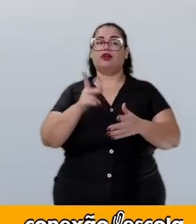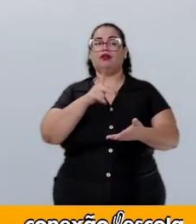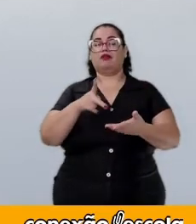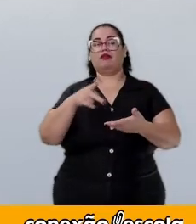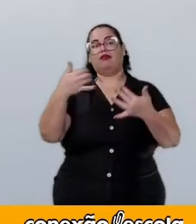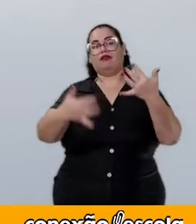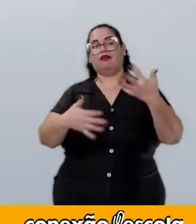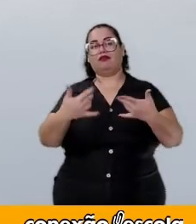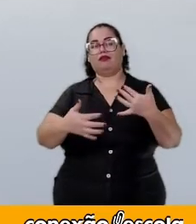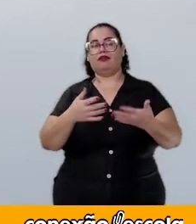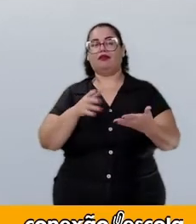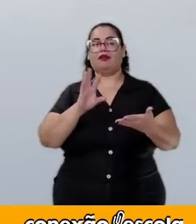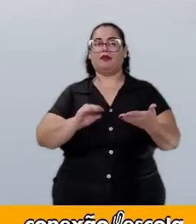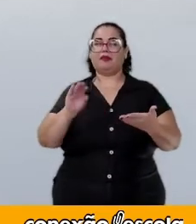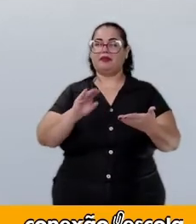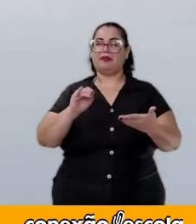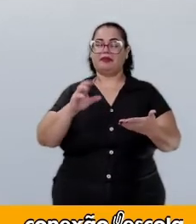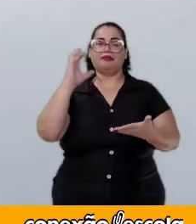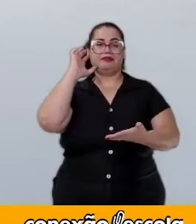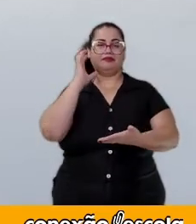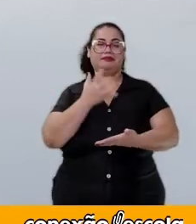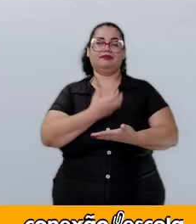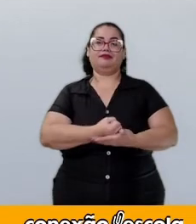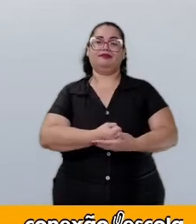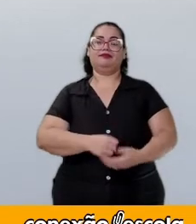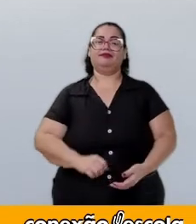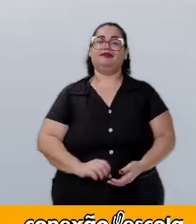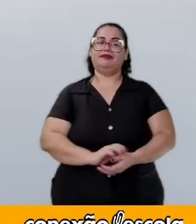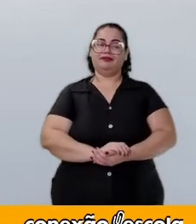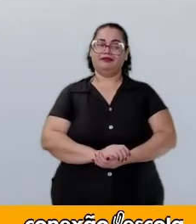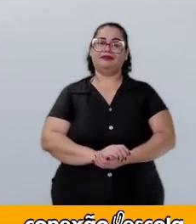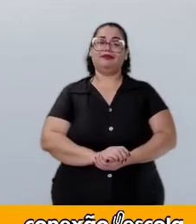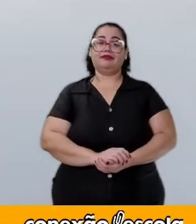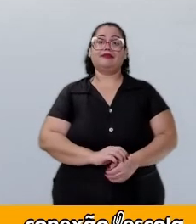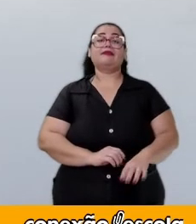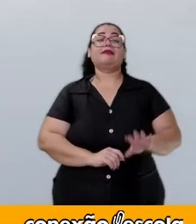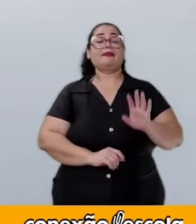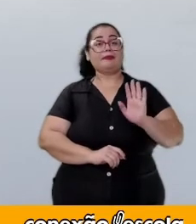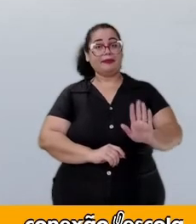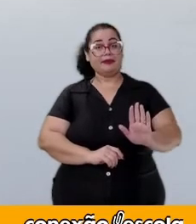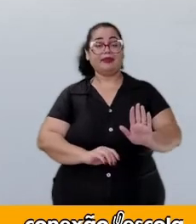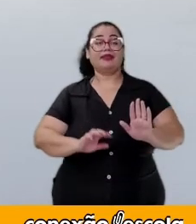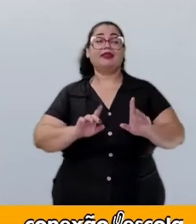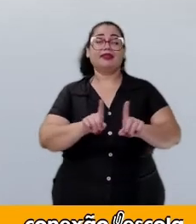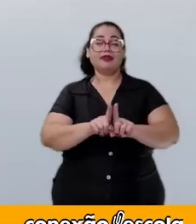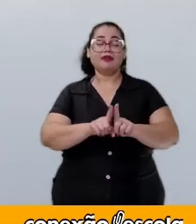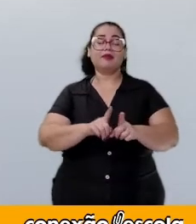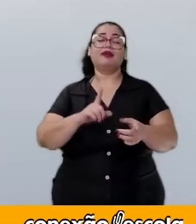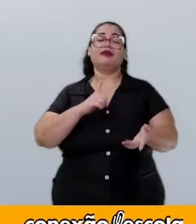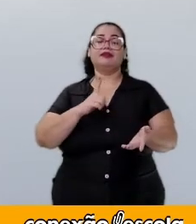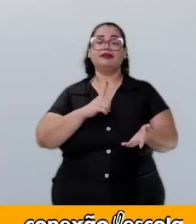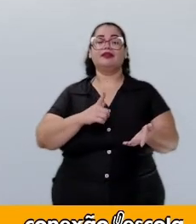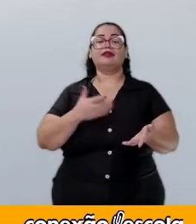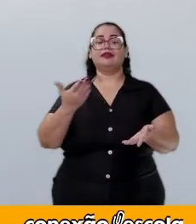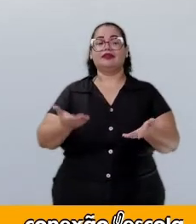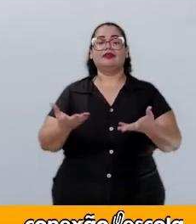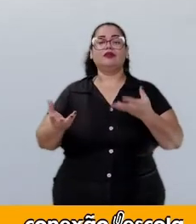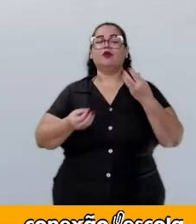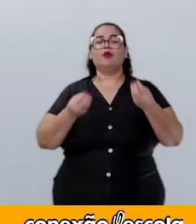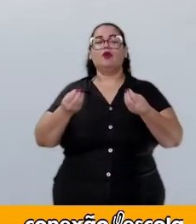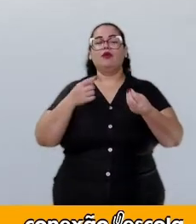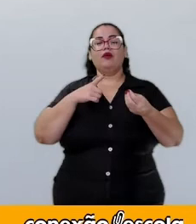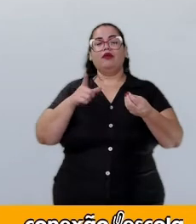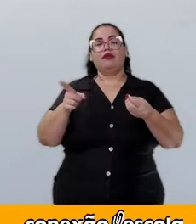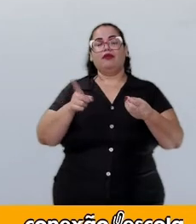produtor dessa fala no podcast. E ainda, olhem só como